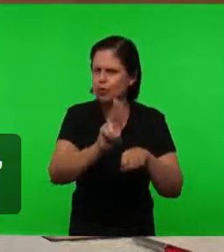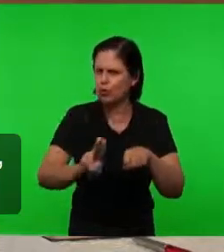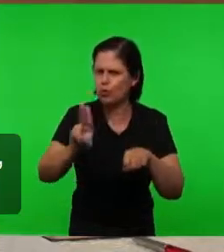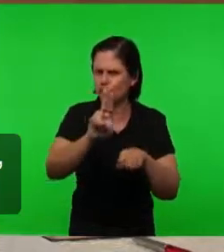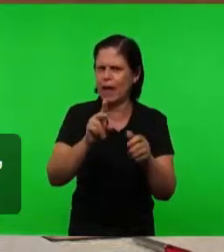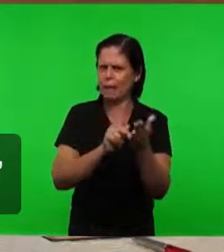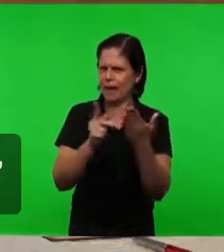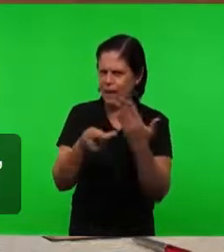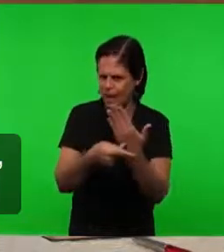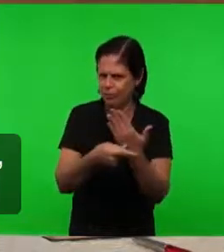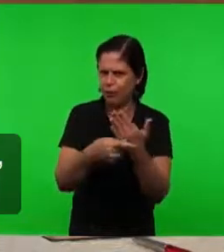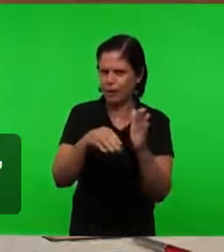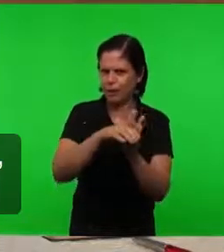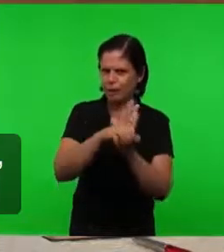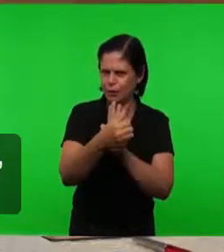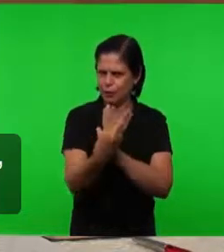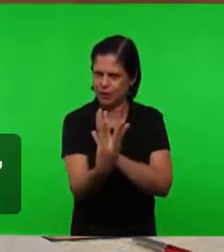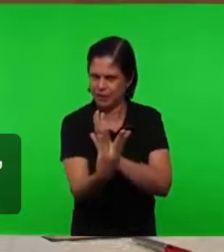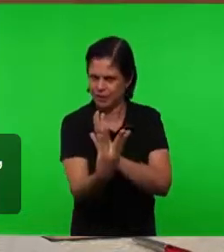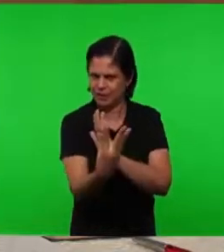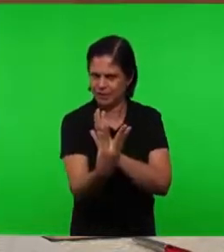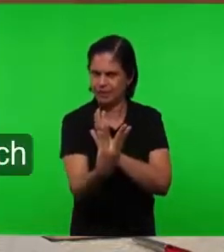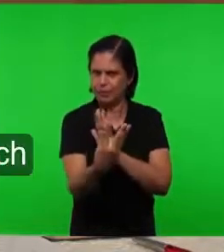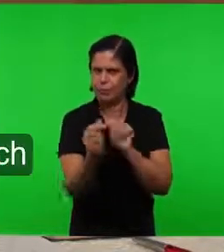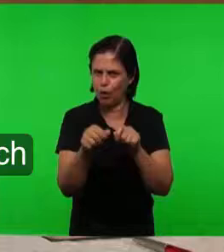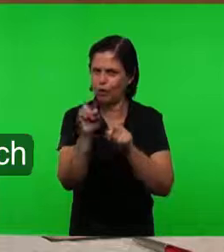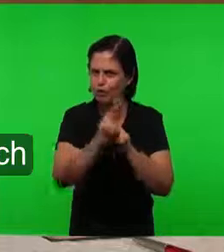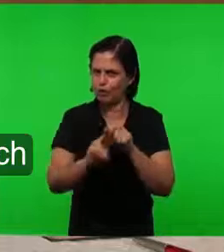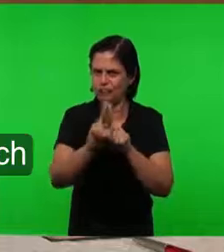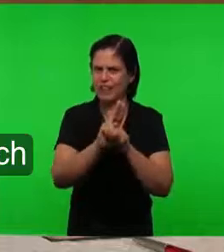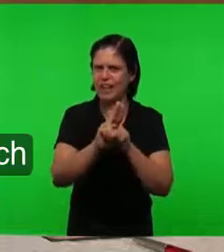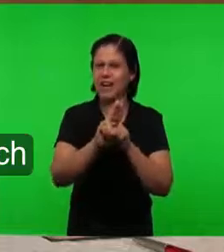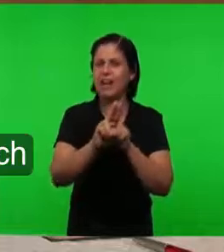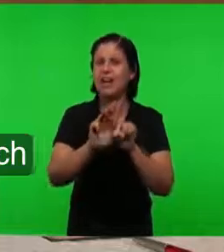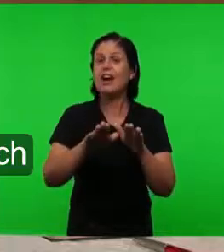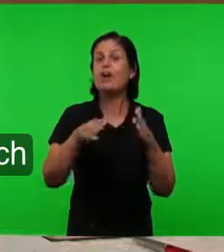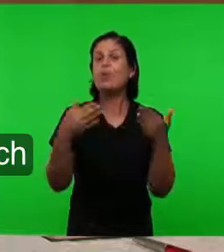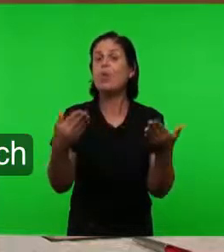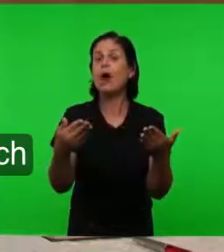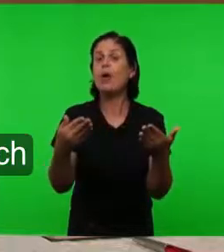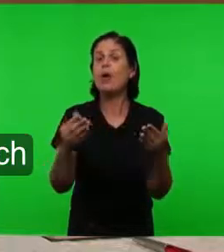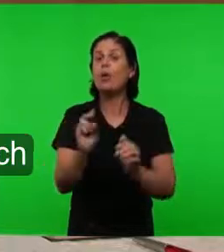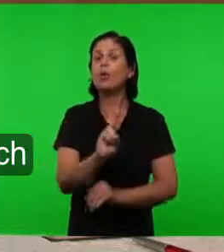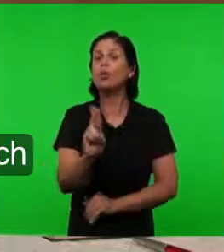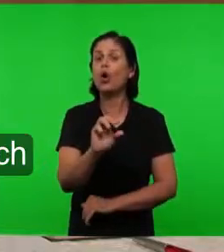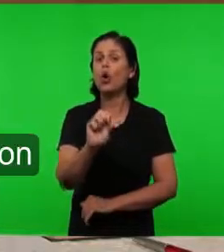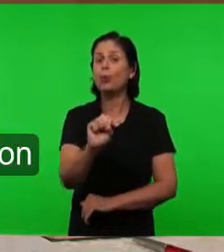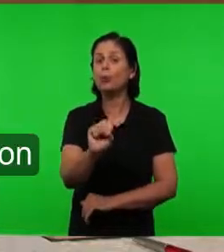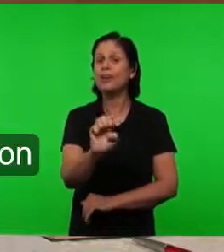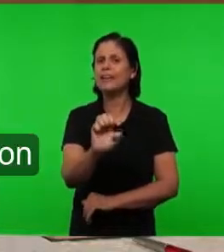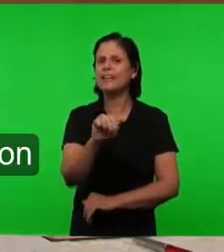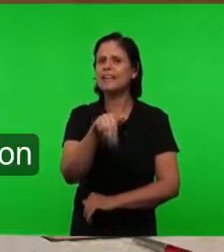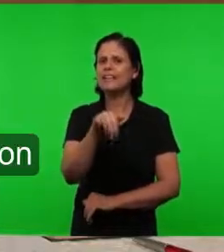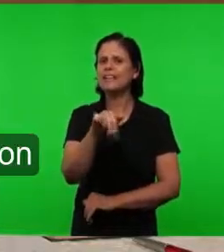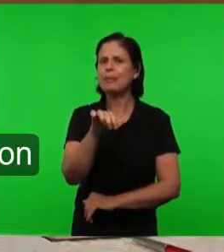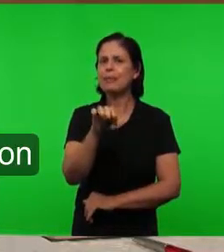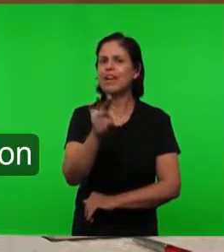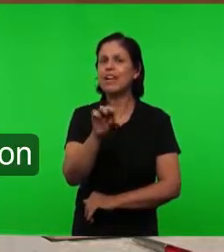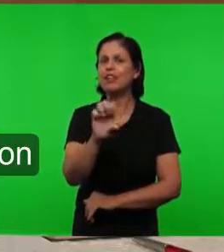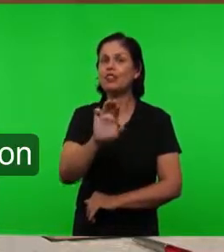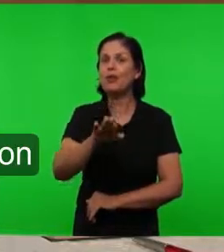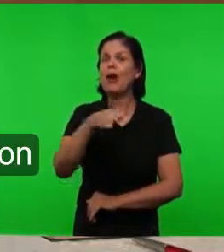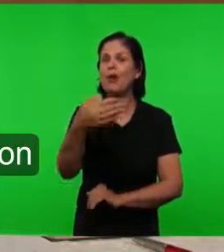De Mateus Capítulo 13 de Mateus Citando O nome Da semente Então os irmãos Vão procurar agora